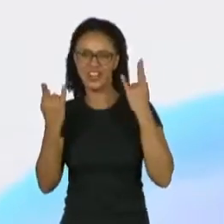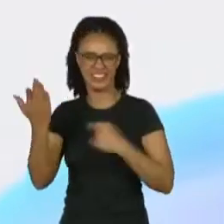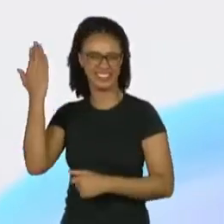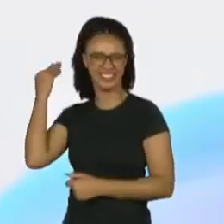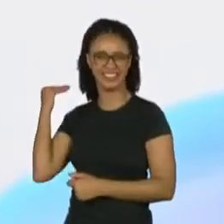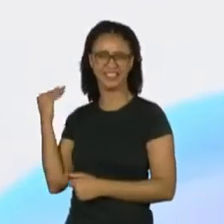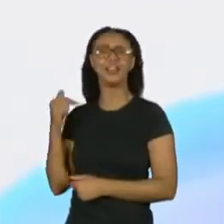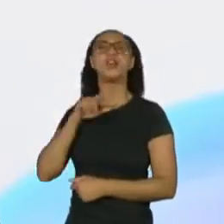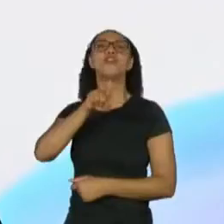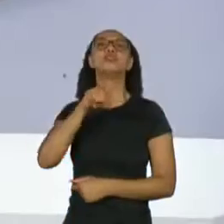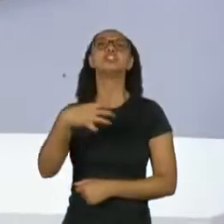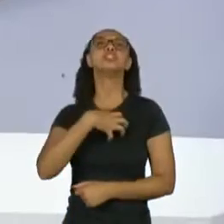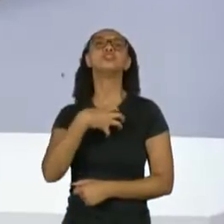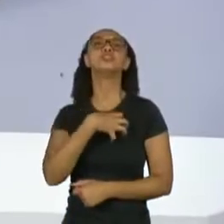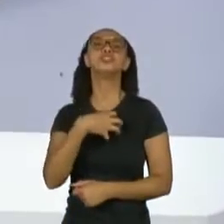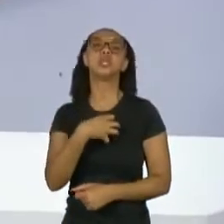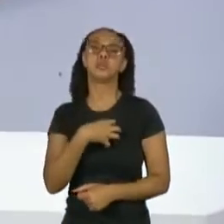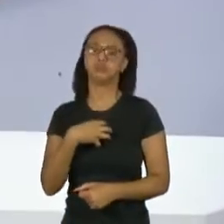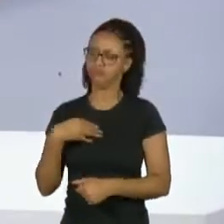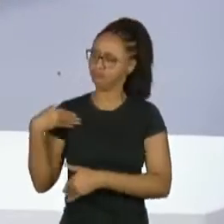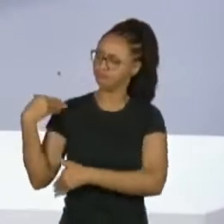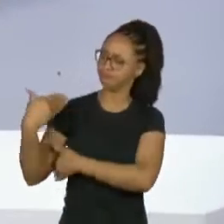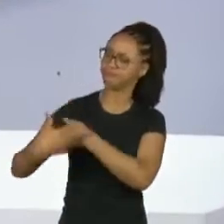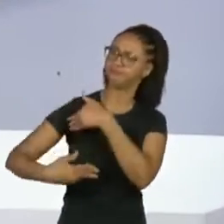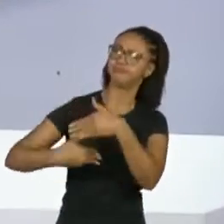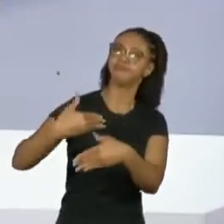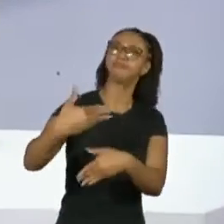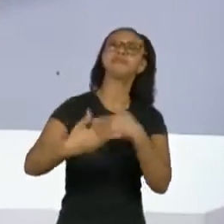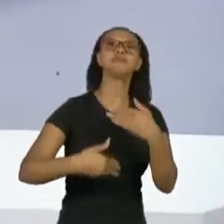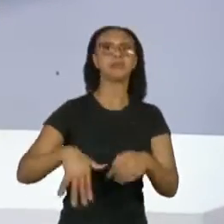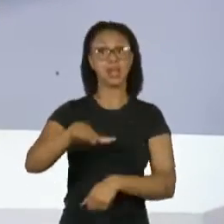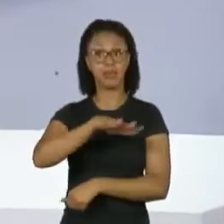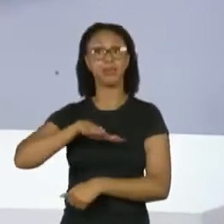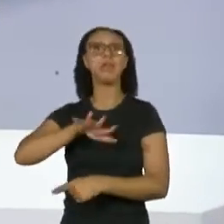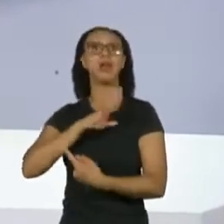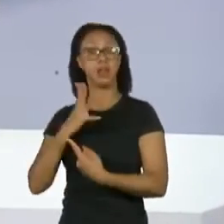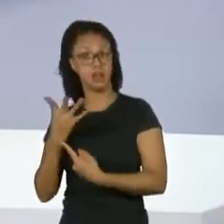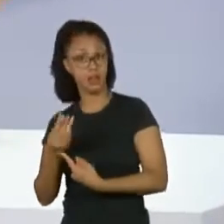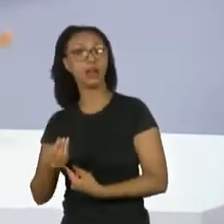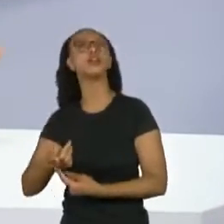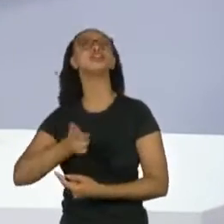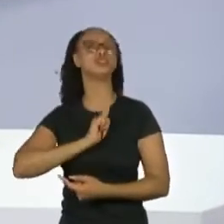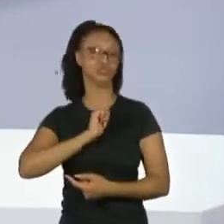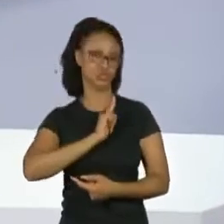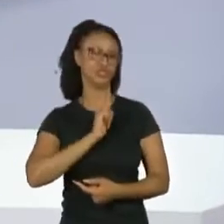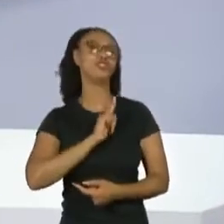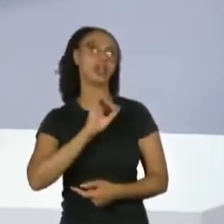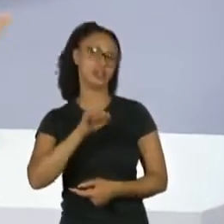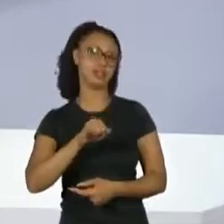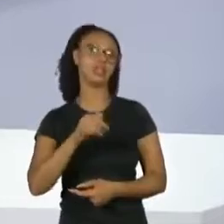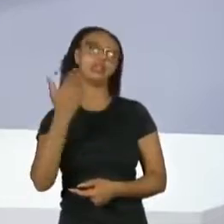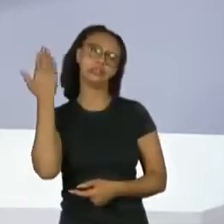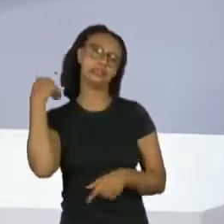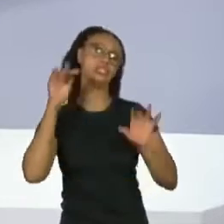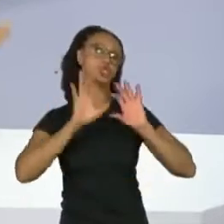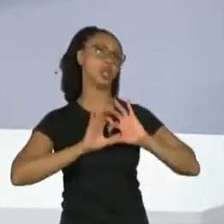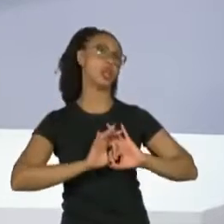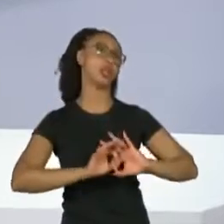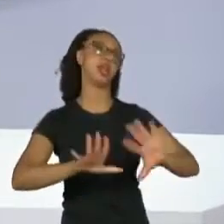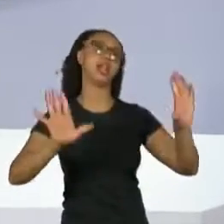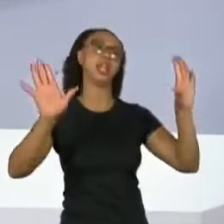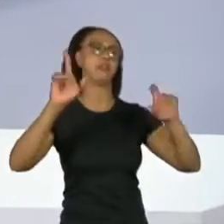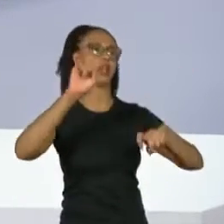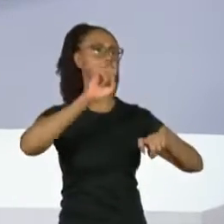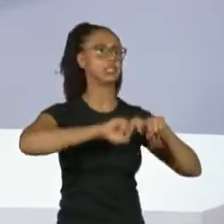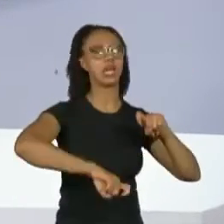Como é que você transitou por esse meio, a gente sabe, até muito no meio artístico, era um meio mais liberal, né, no país, aqui, sobre